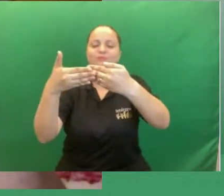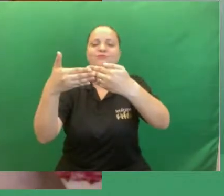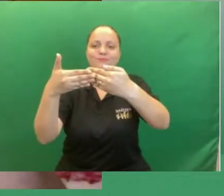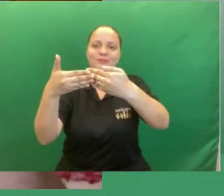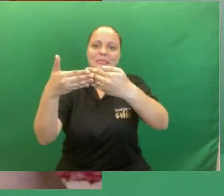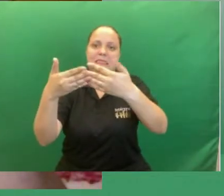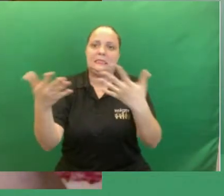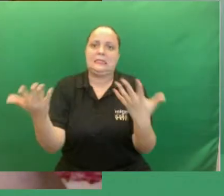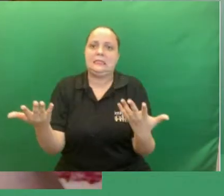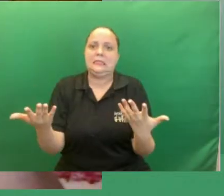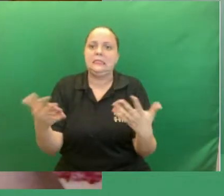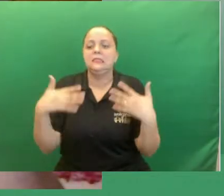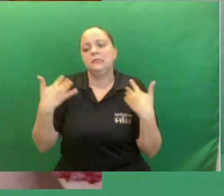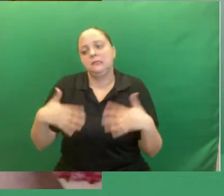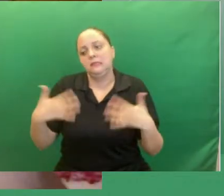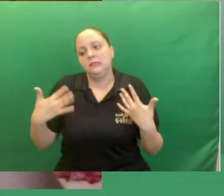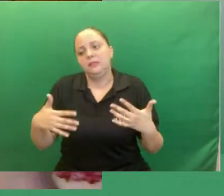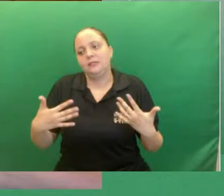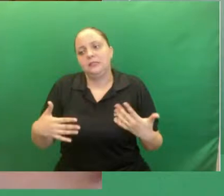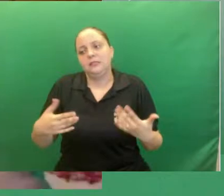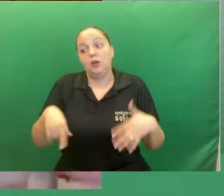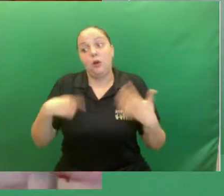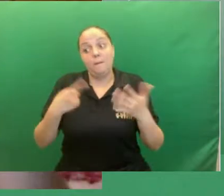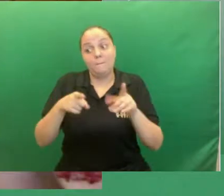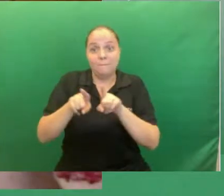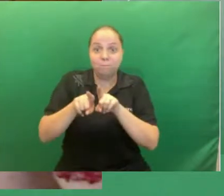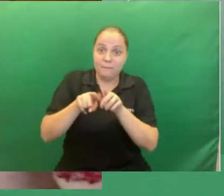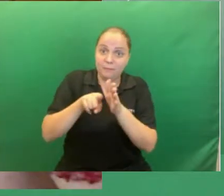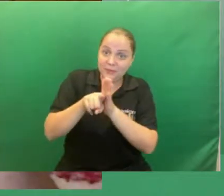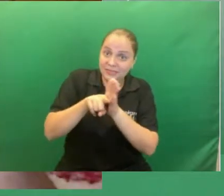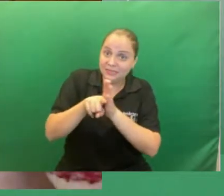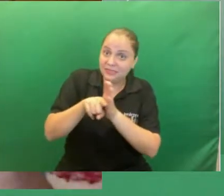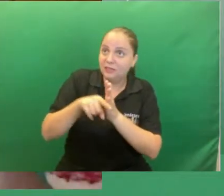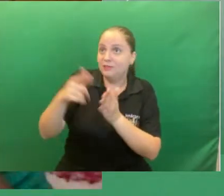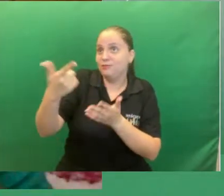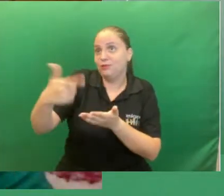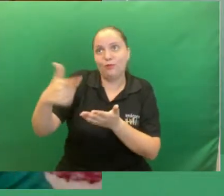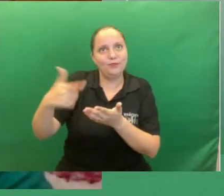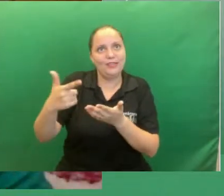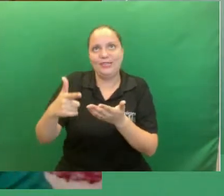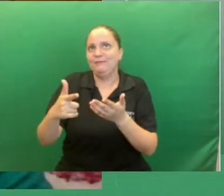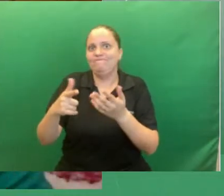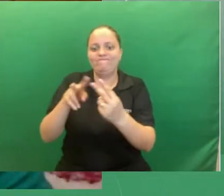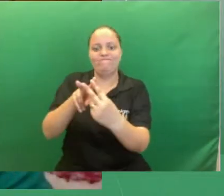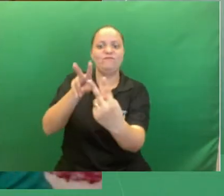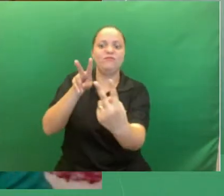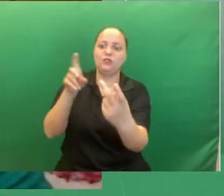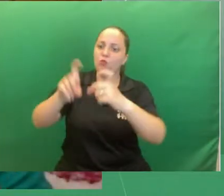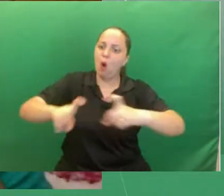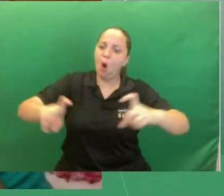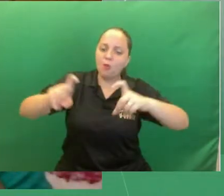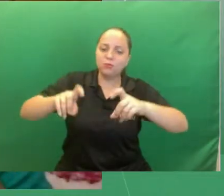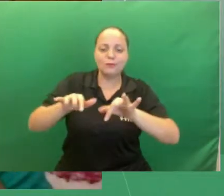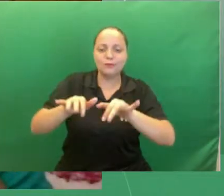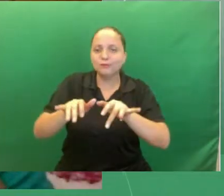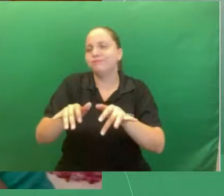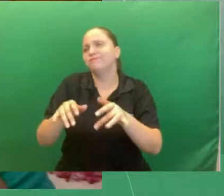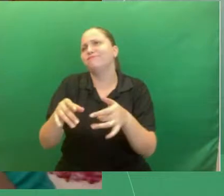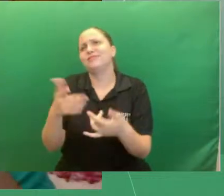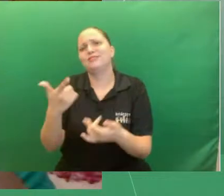eu pesquisei também o museu ele não tem uma versão digital uma versão online para visitação